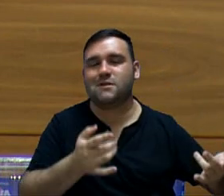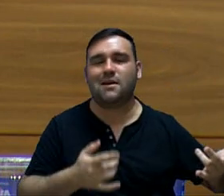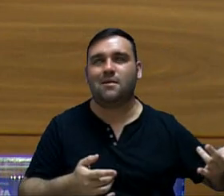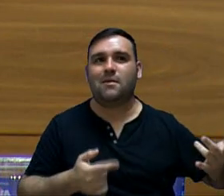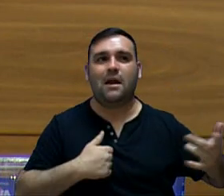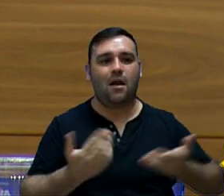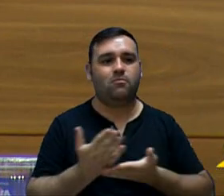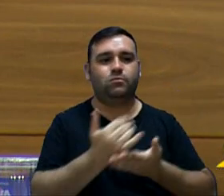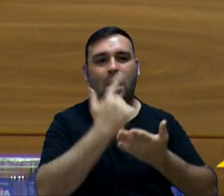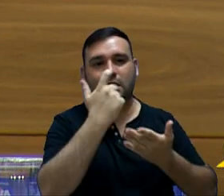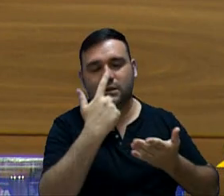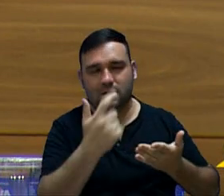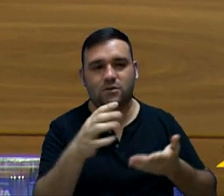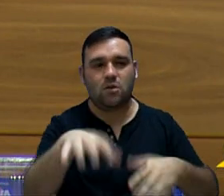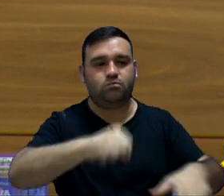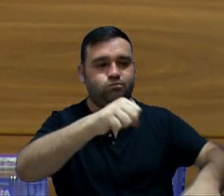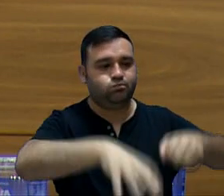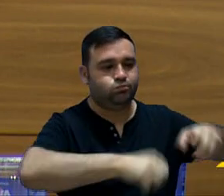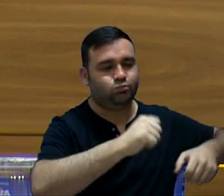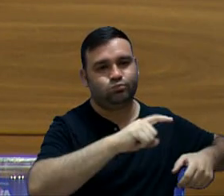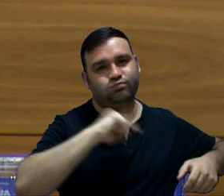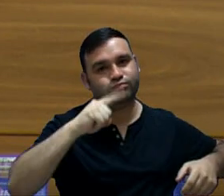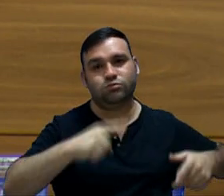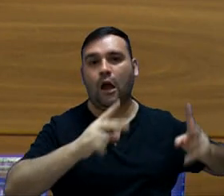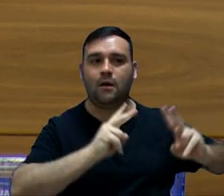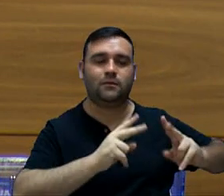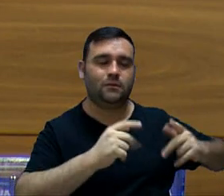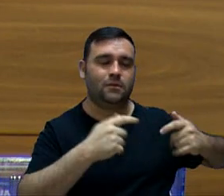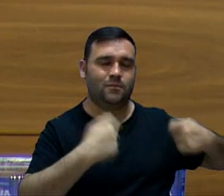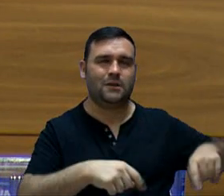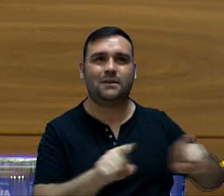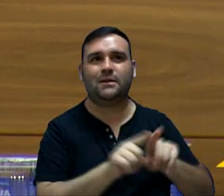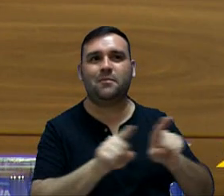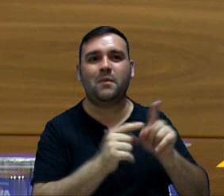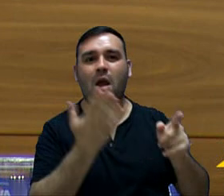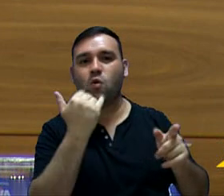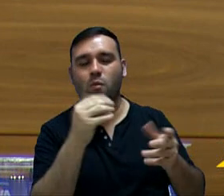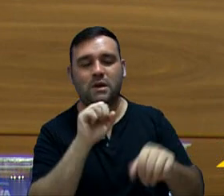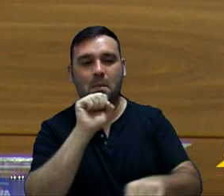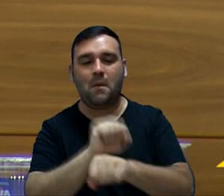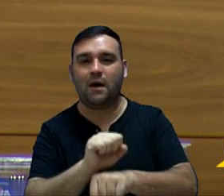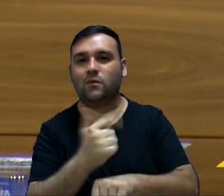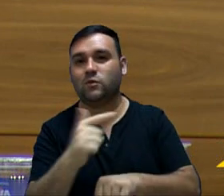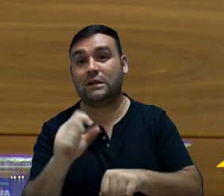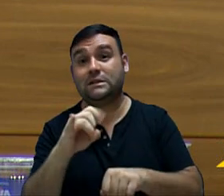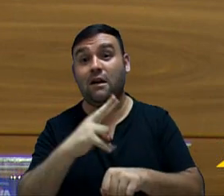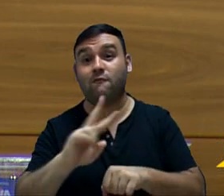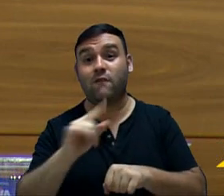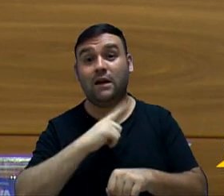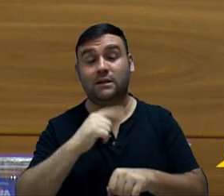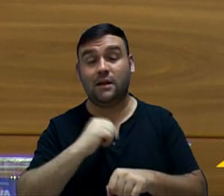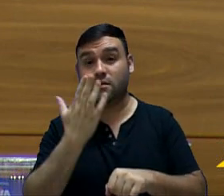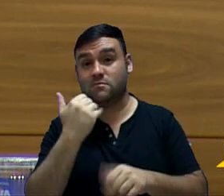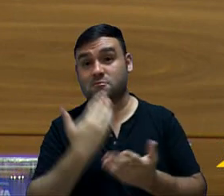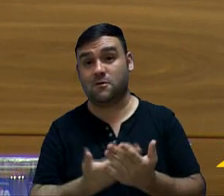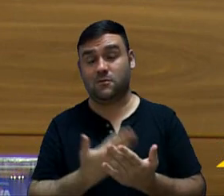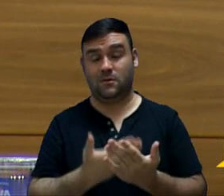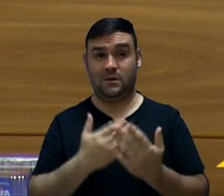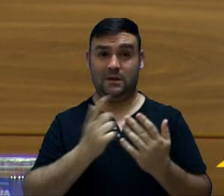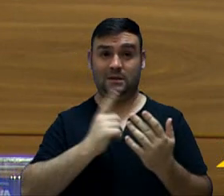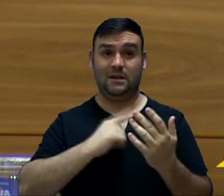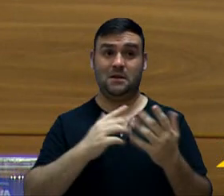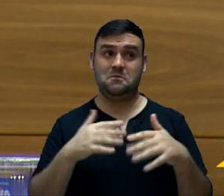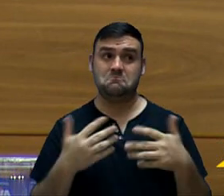deixar de recolher lixo, você não vai conseguir reduzir merenda escolar, se é que ela vai acontecer como